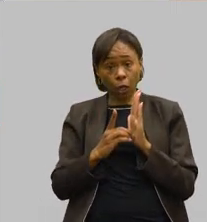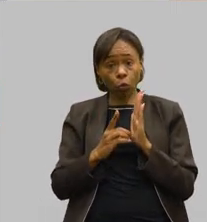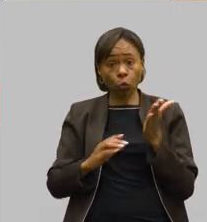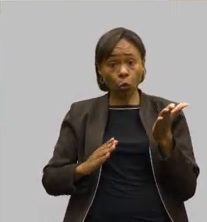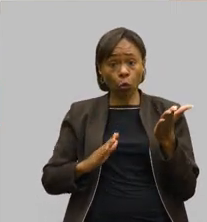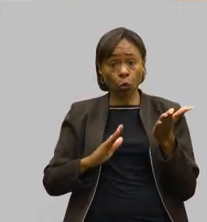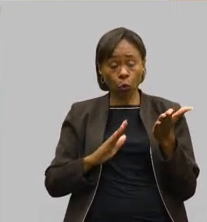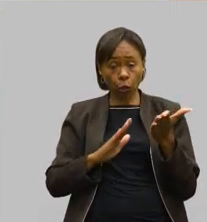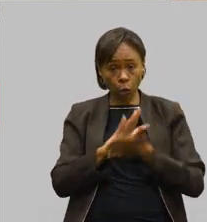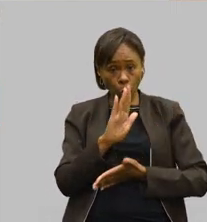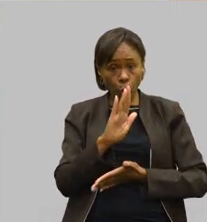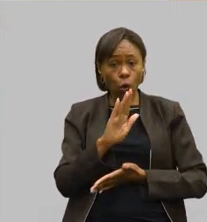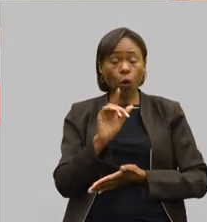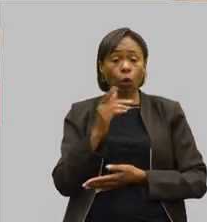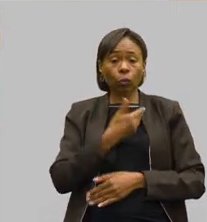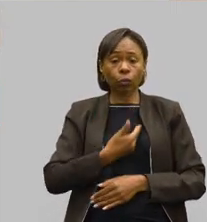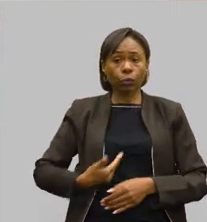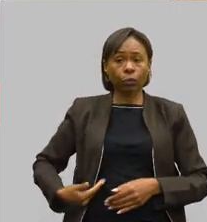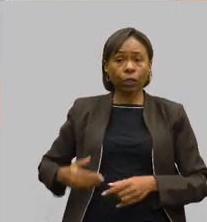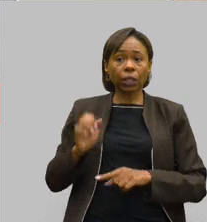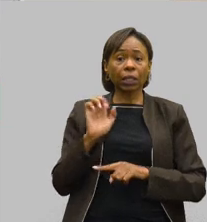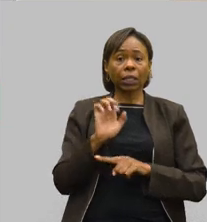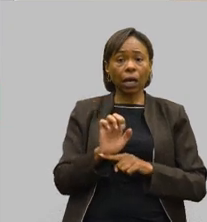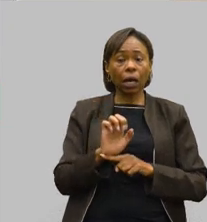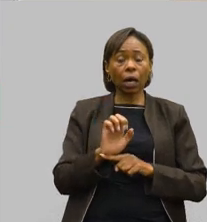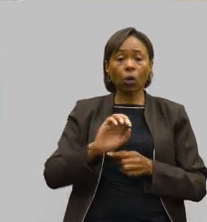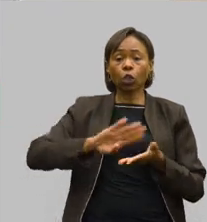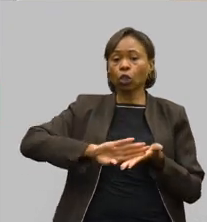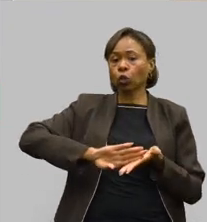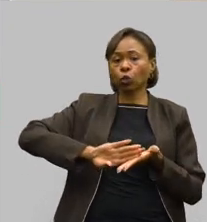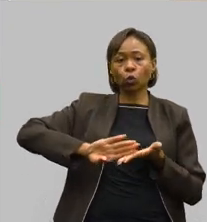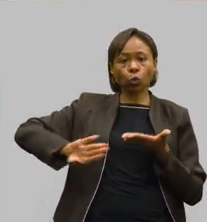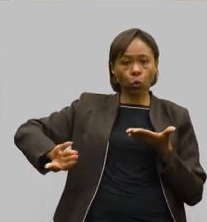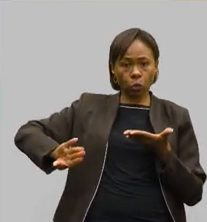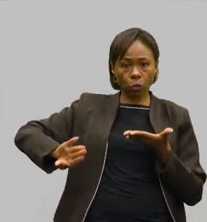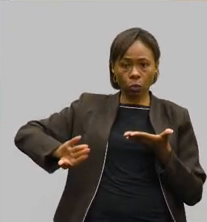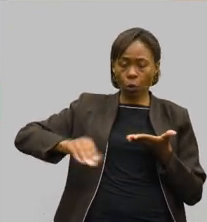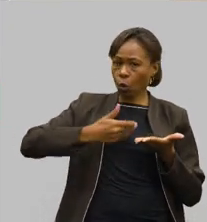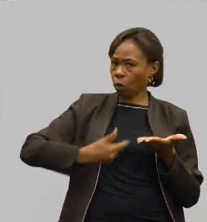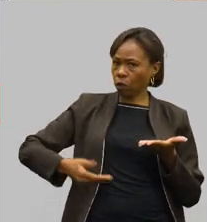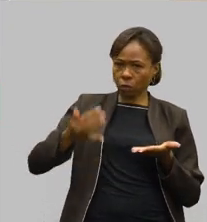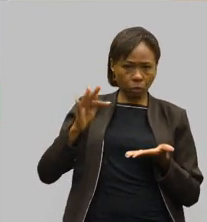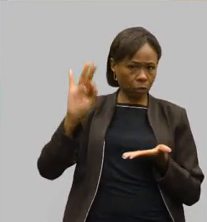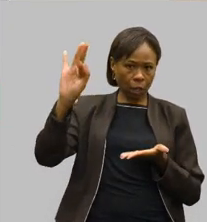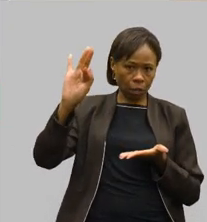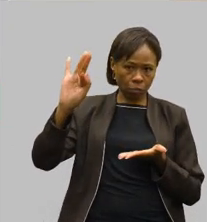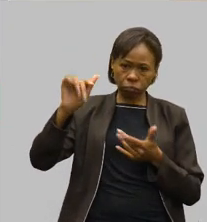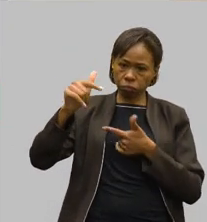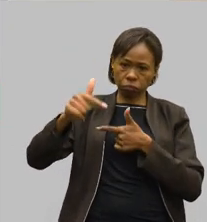estadual exclui a participação do governo federal e